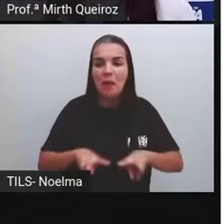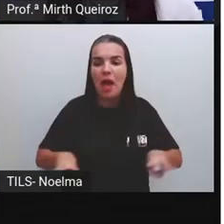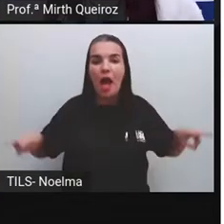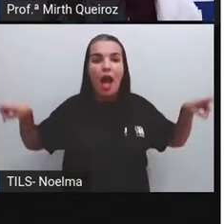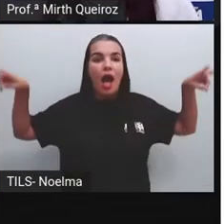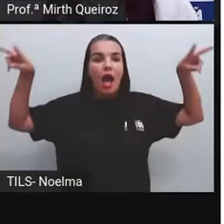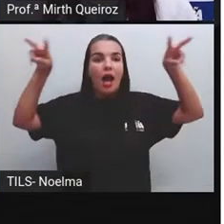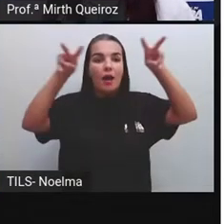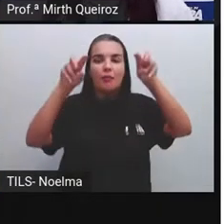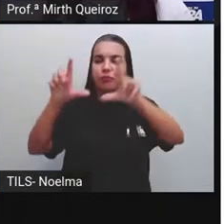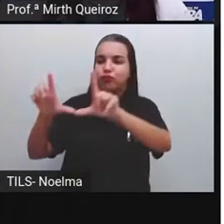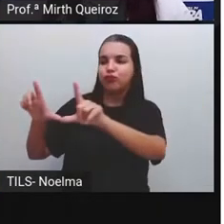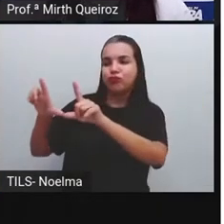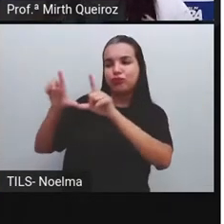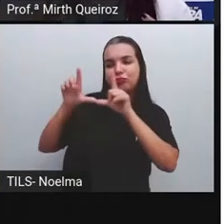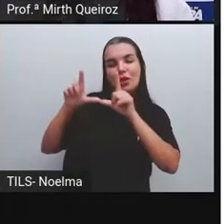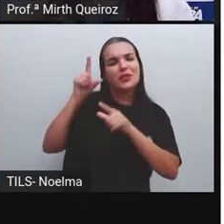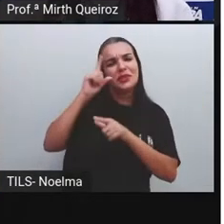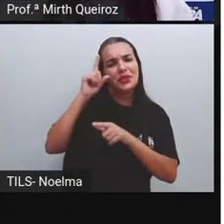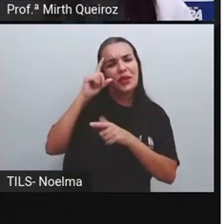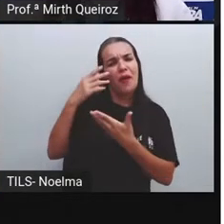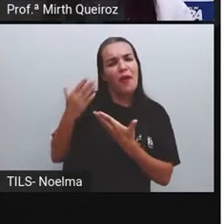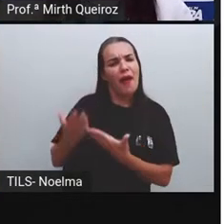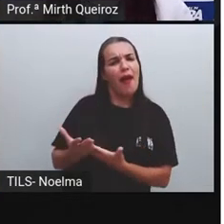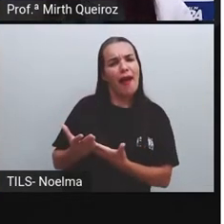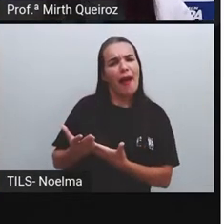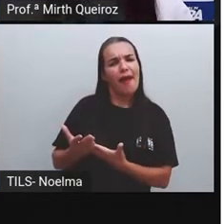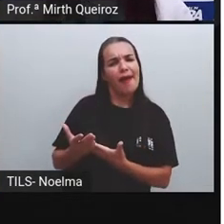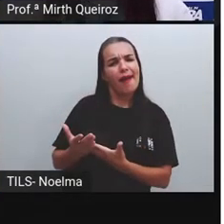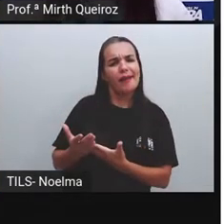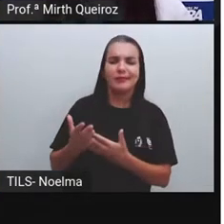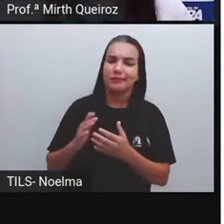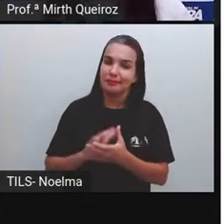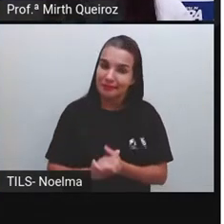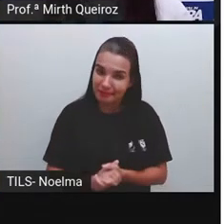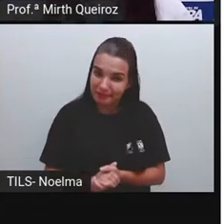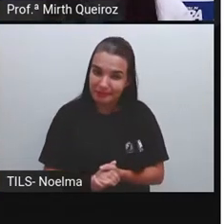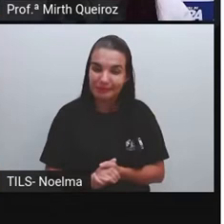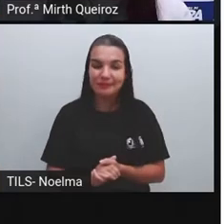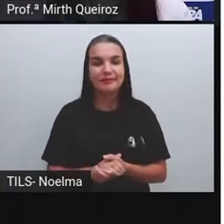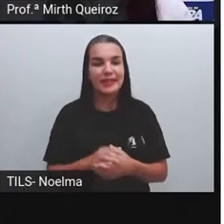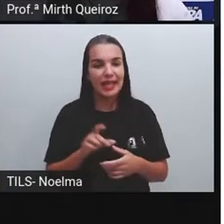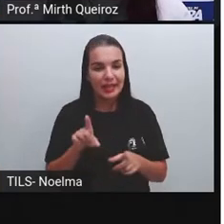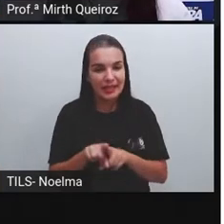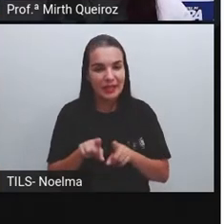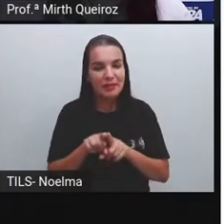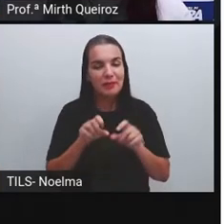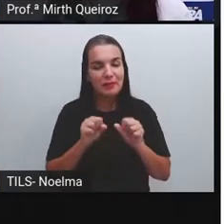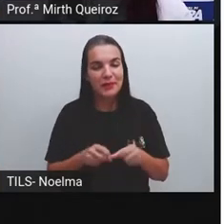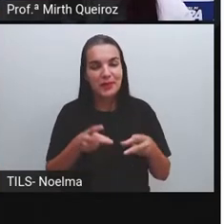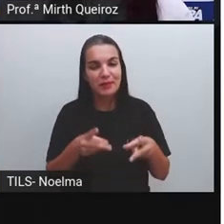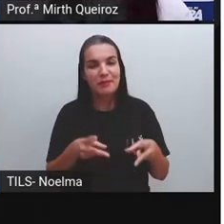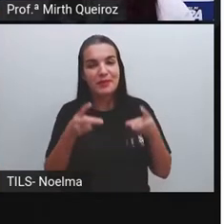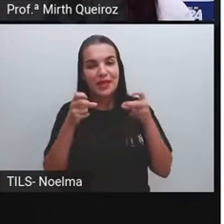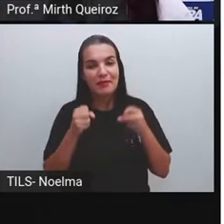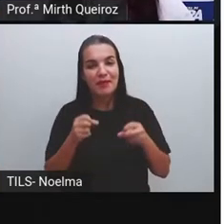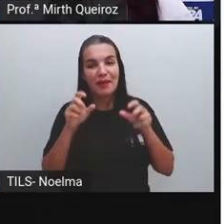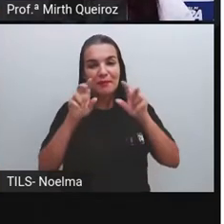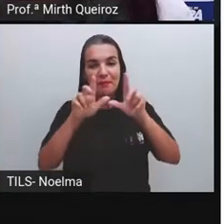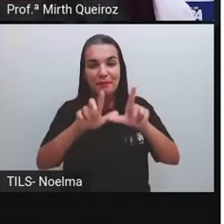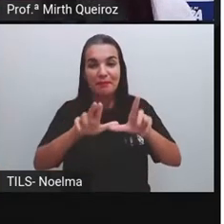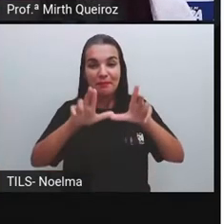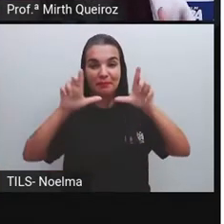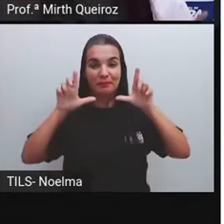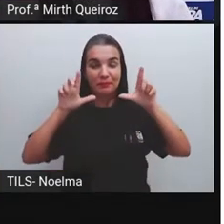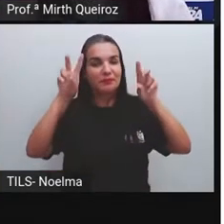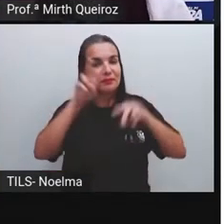que vocês veem diariamente, assim, diretamente ali com contato físico, não. A gente pode observar essas paisagens, né?